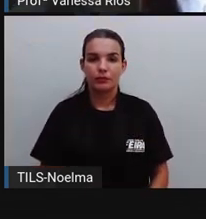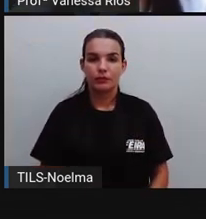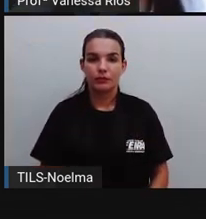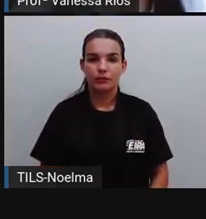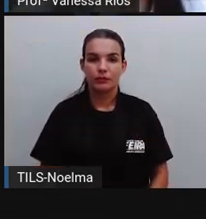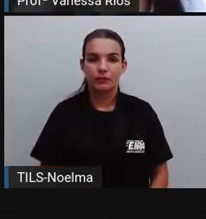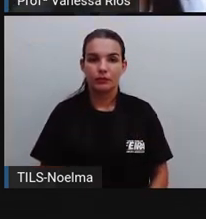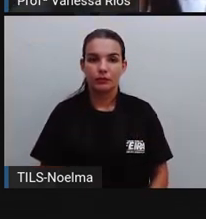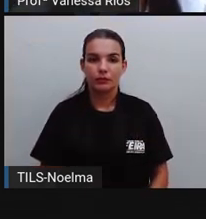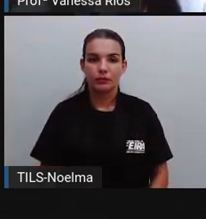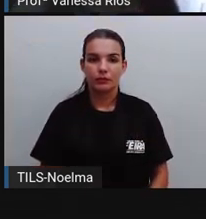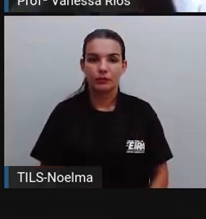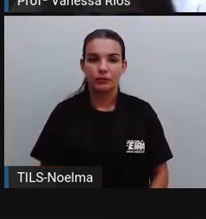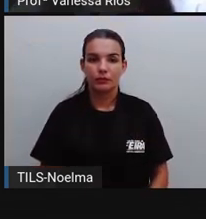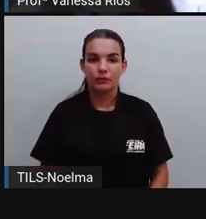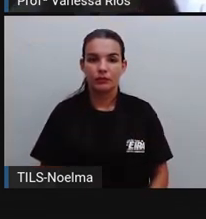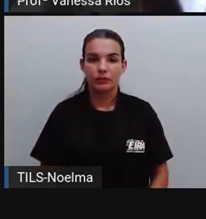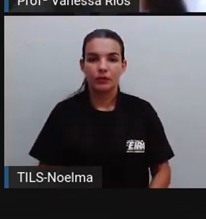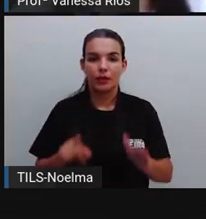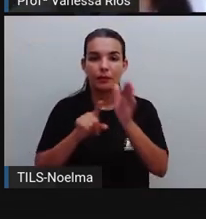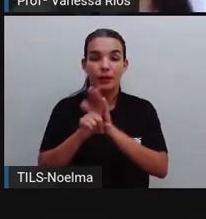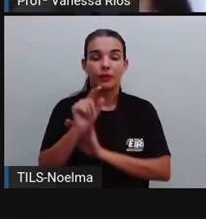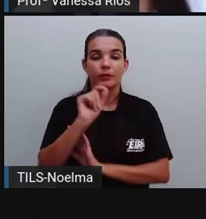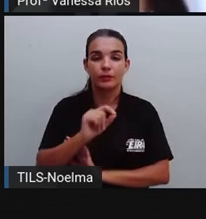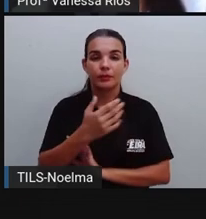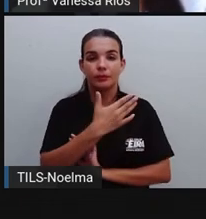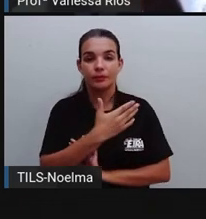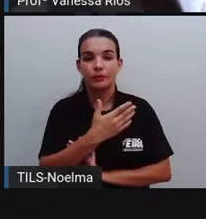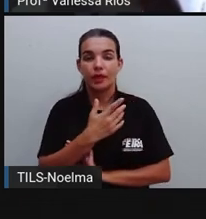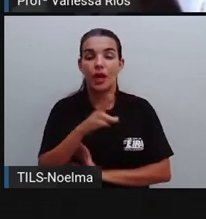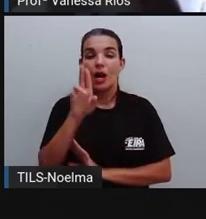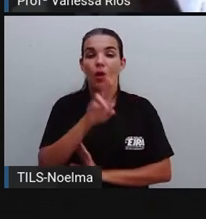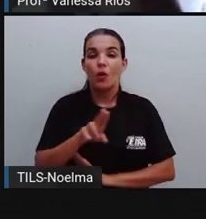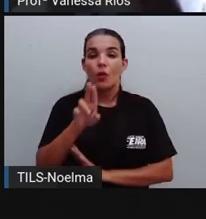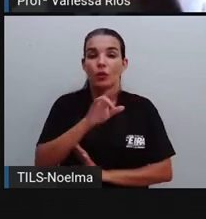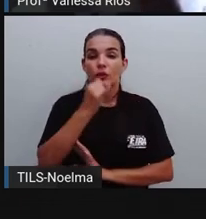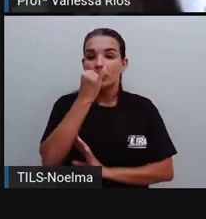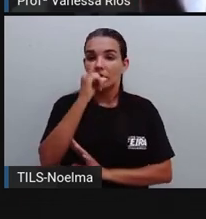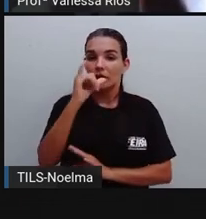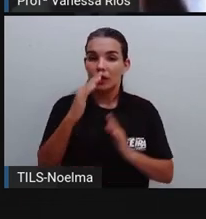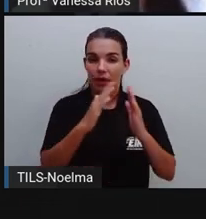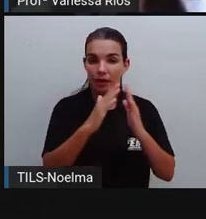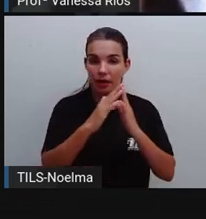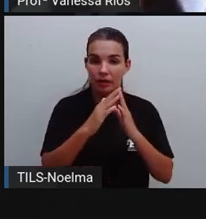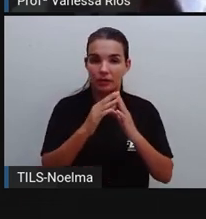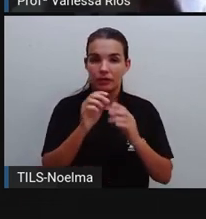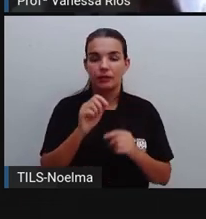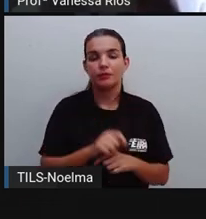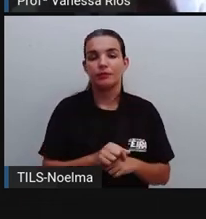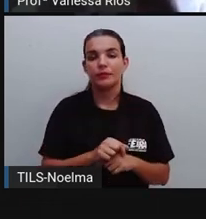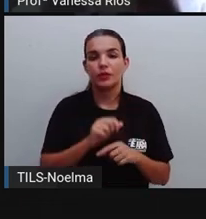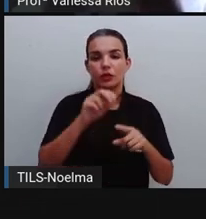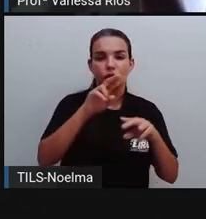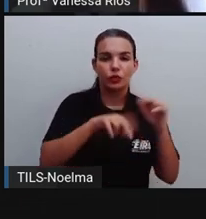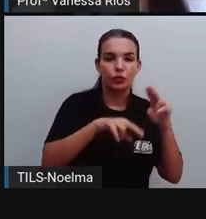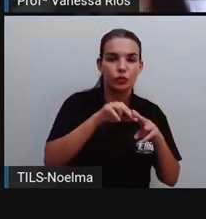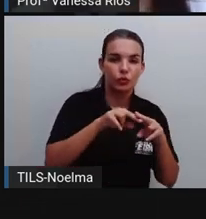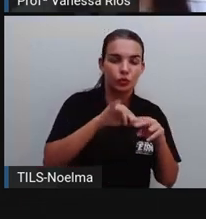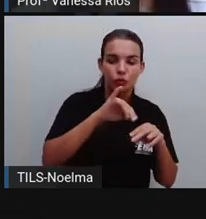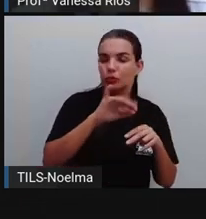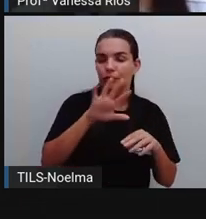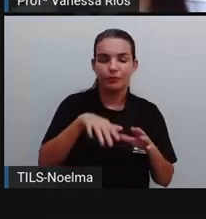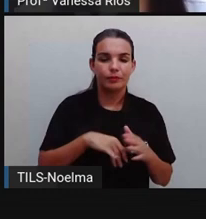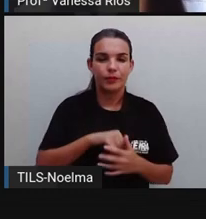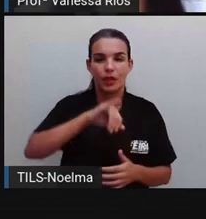pergunta é a seguinte. O consumo de energia elétrica em uma residência em quilowatts hora de julho a dezembro de